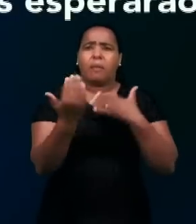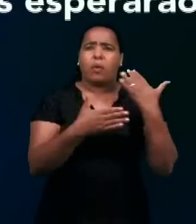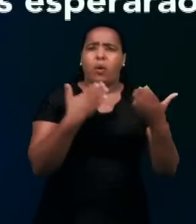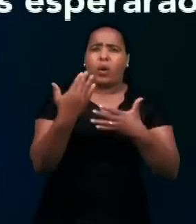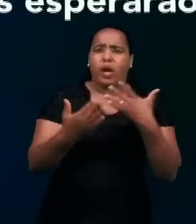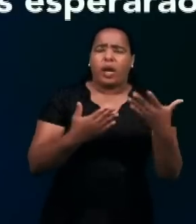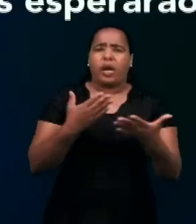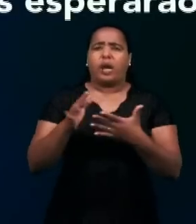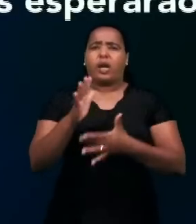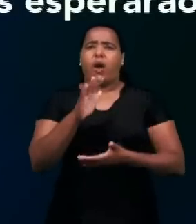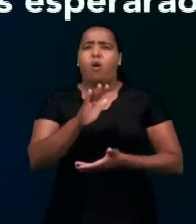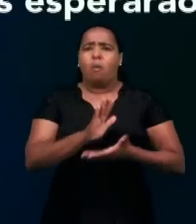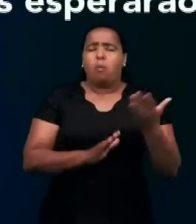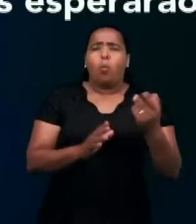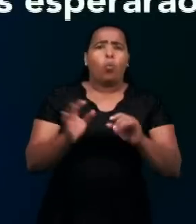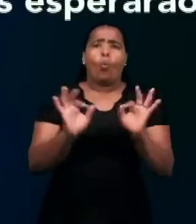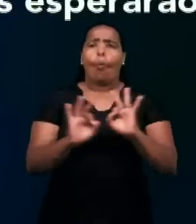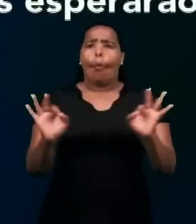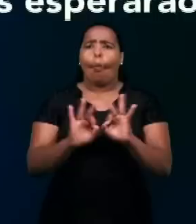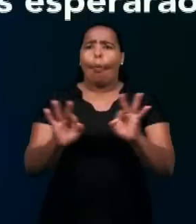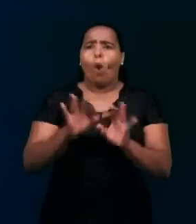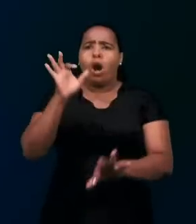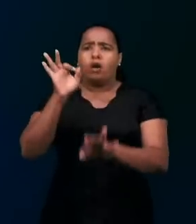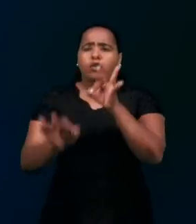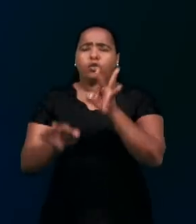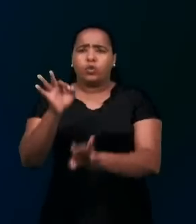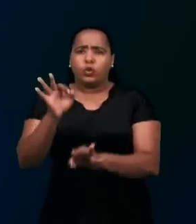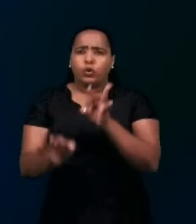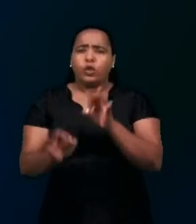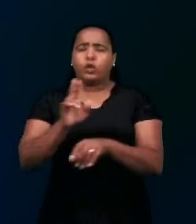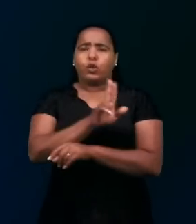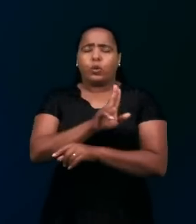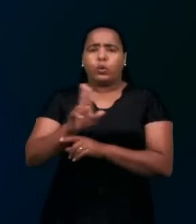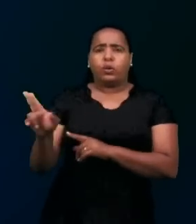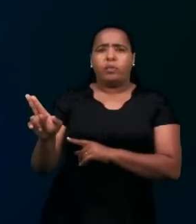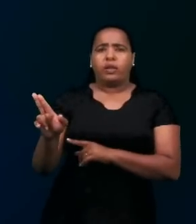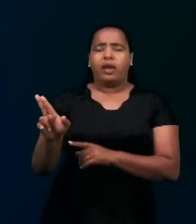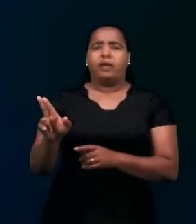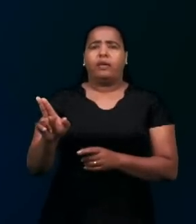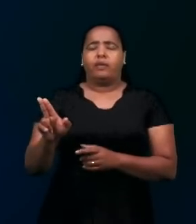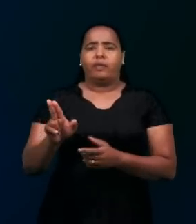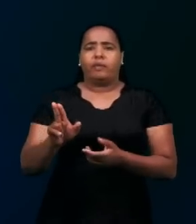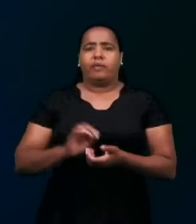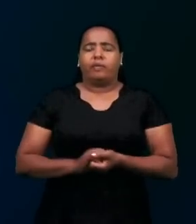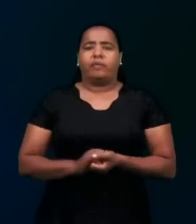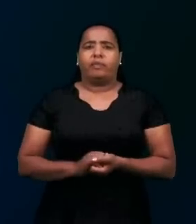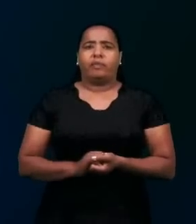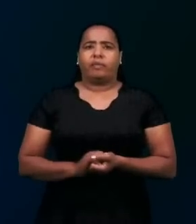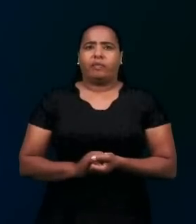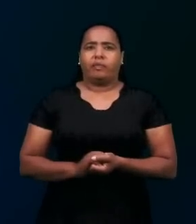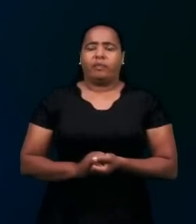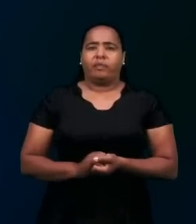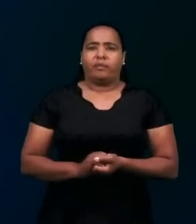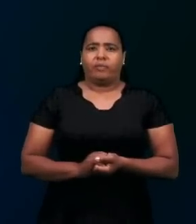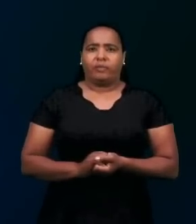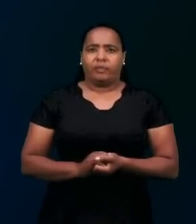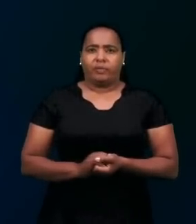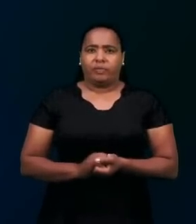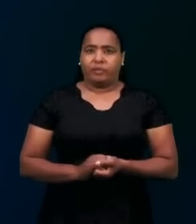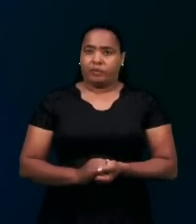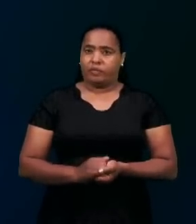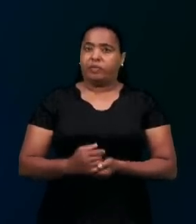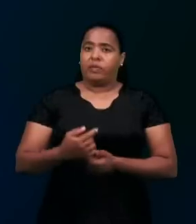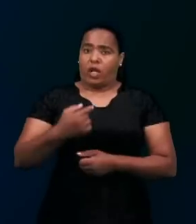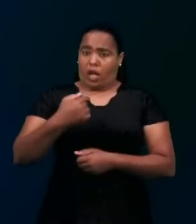em seu nome esperará os gentiles. Isaías 43, 11, nos diz, Eu sou o